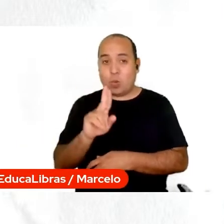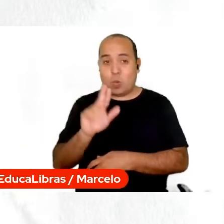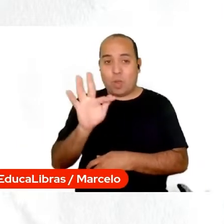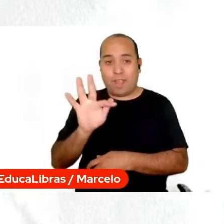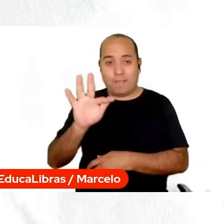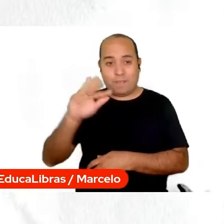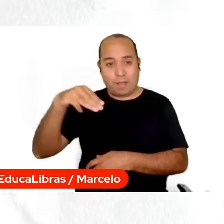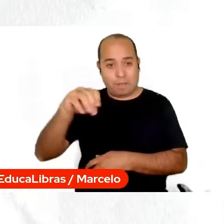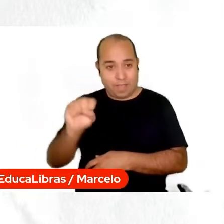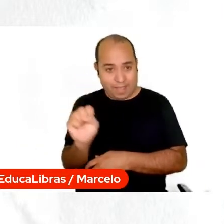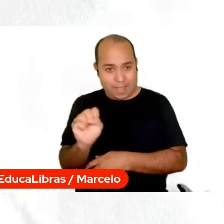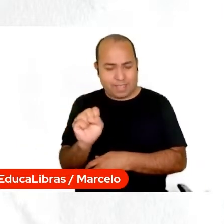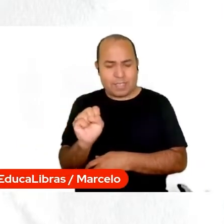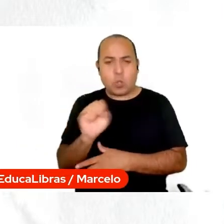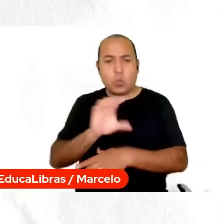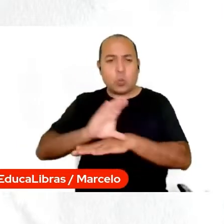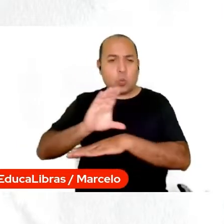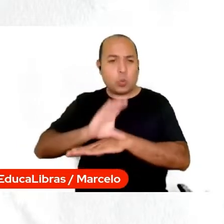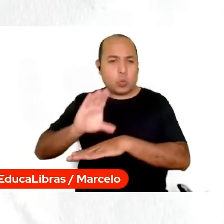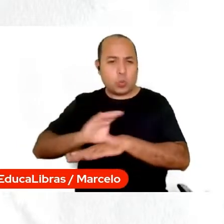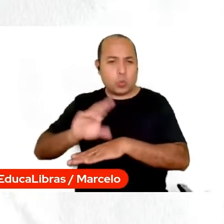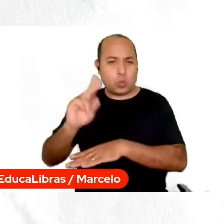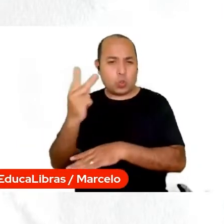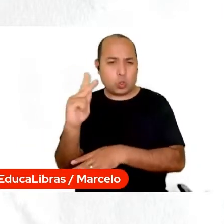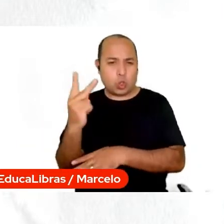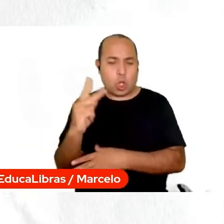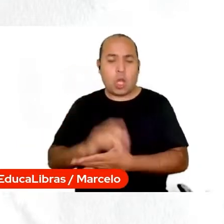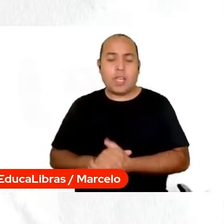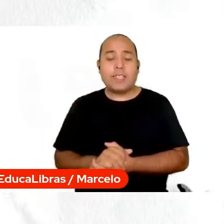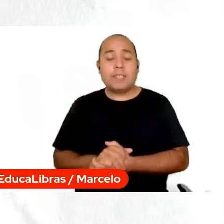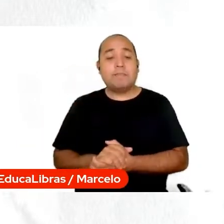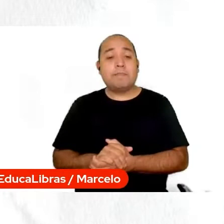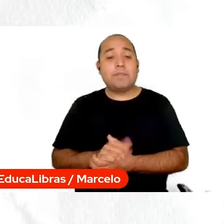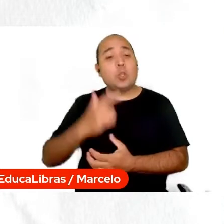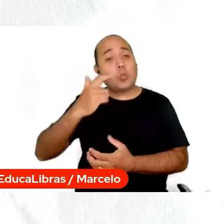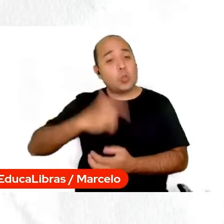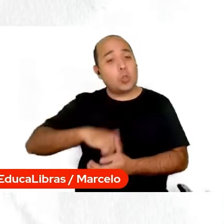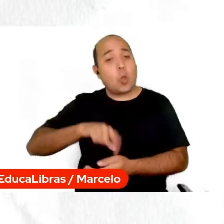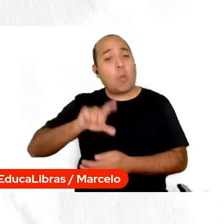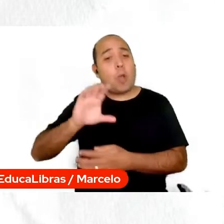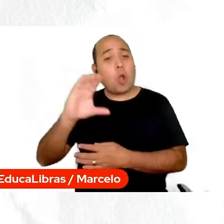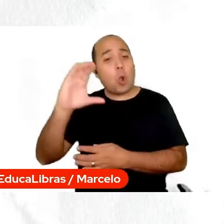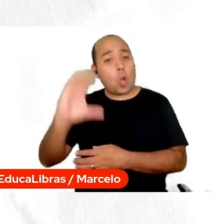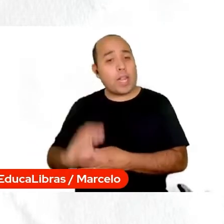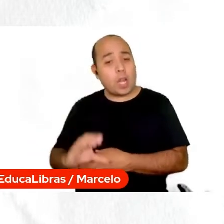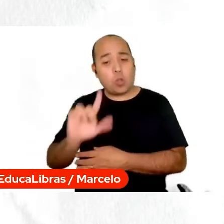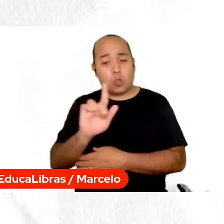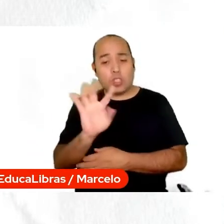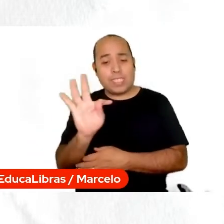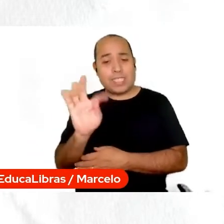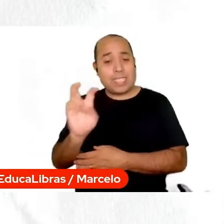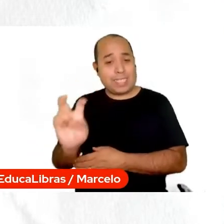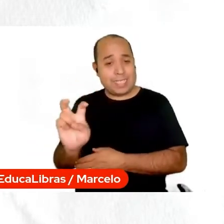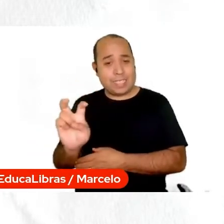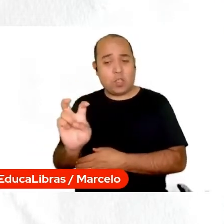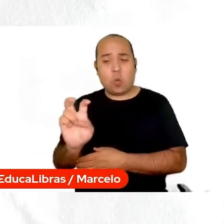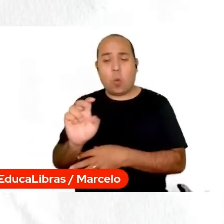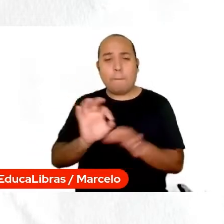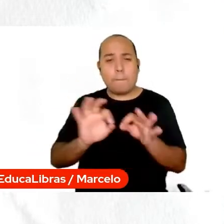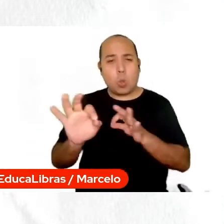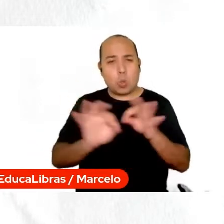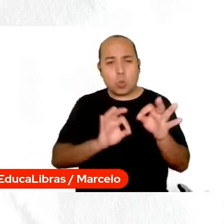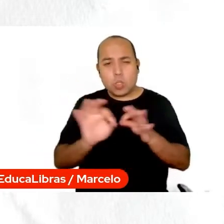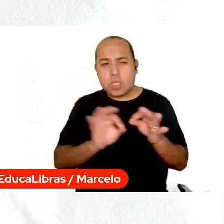UFMS, na cidade universitária, em Campo Grande, e sou uma das coordenadoras do GT5, produção e curadoria de